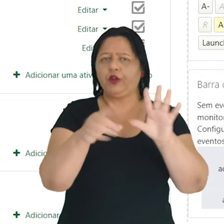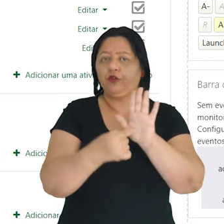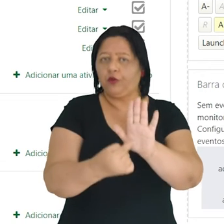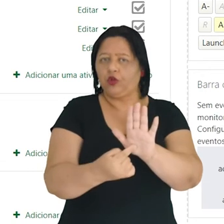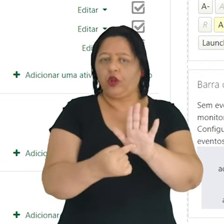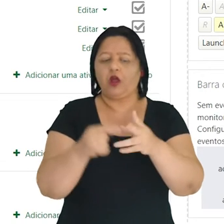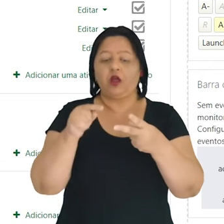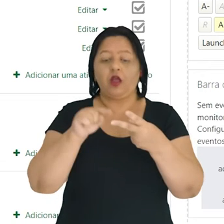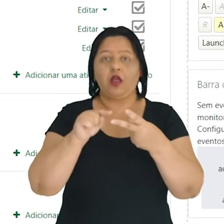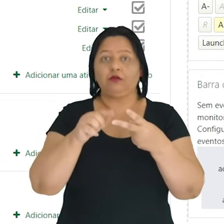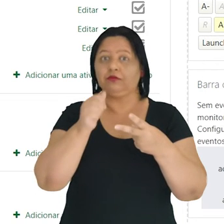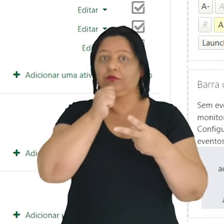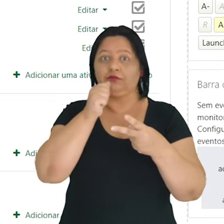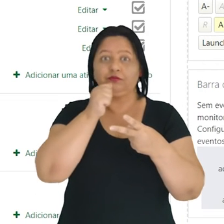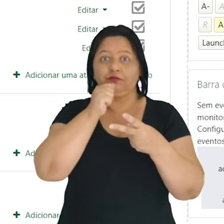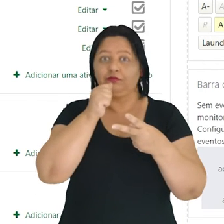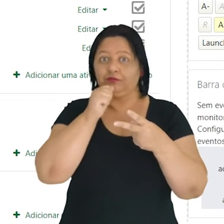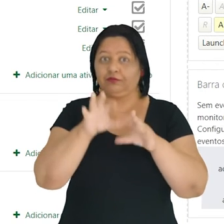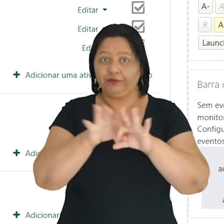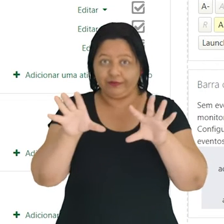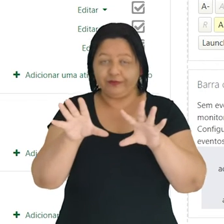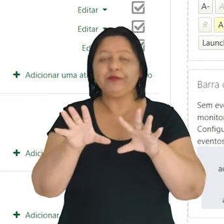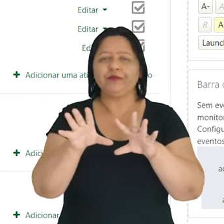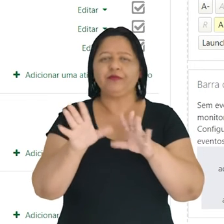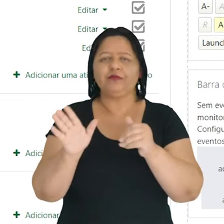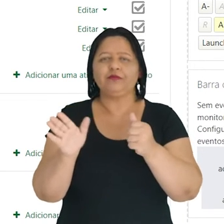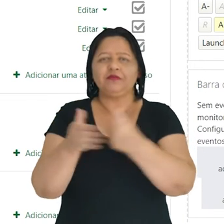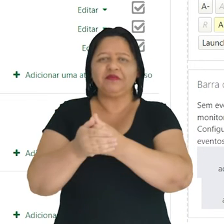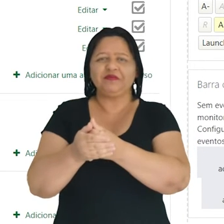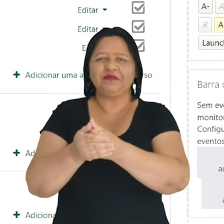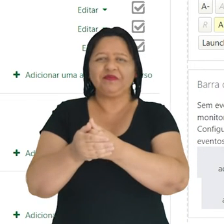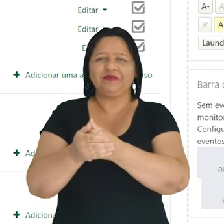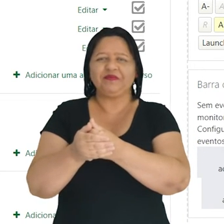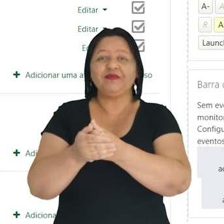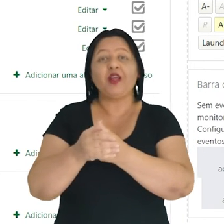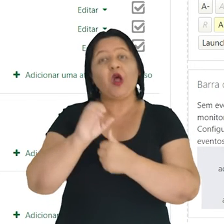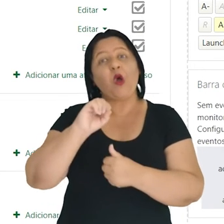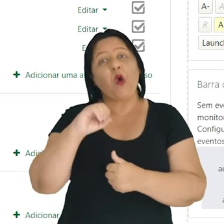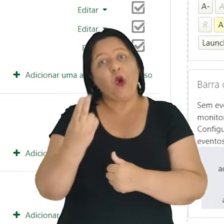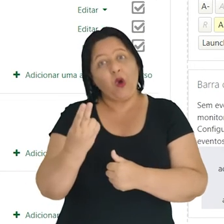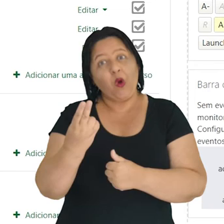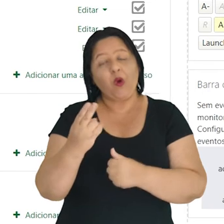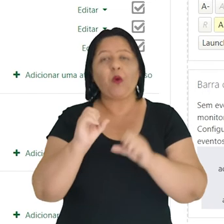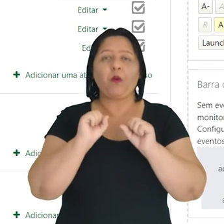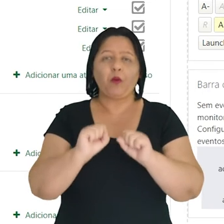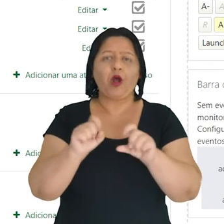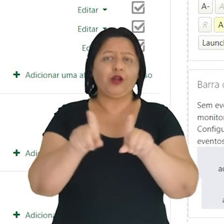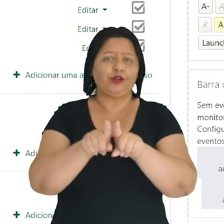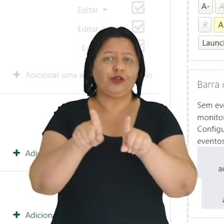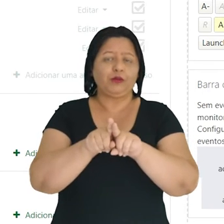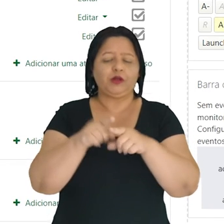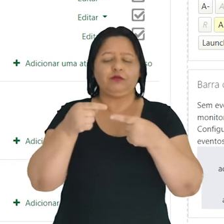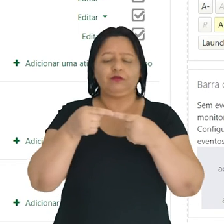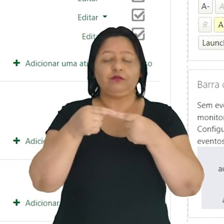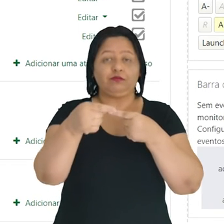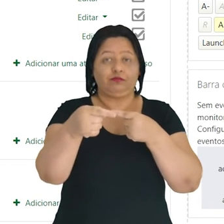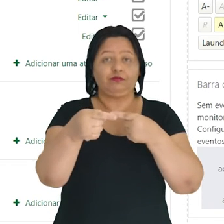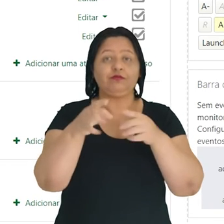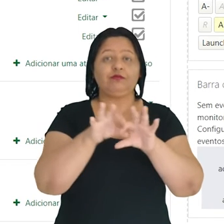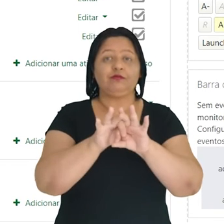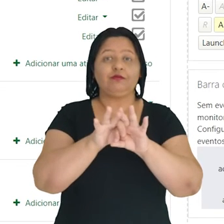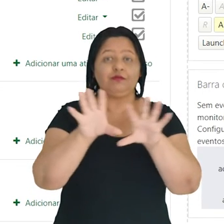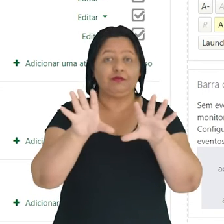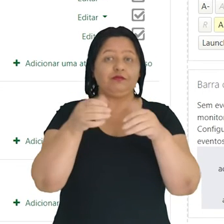exemplo, ainda não vai estar disponível para os estudantes, então é só ocultar. Ou então, quando a